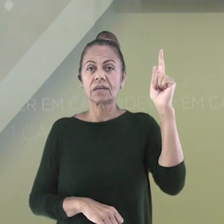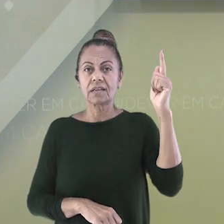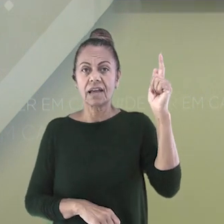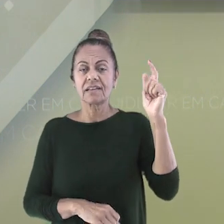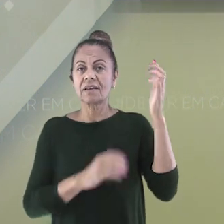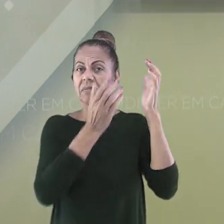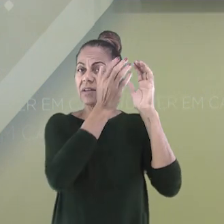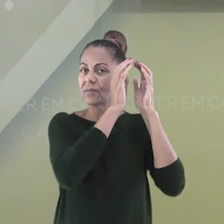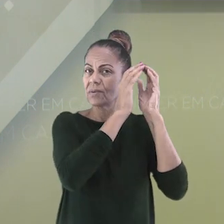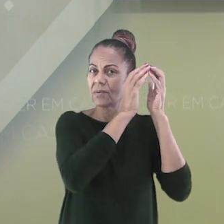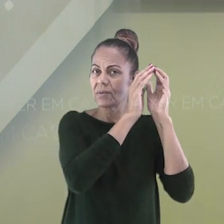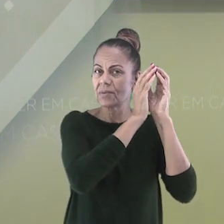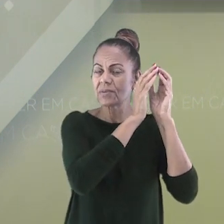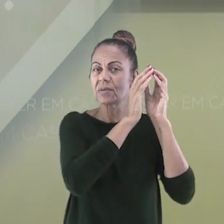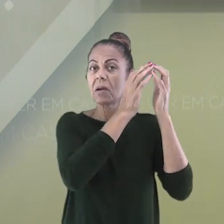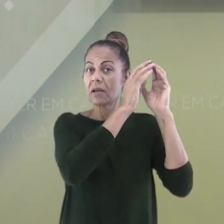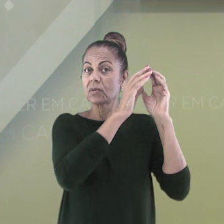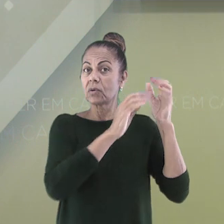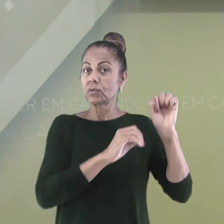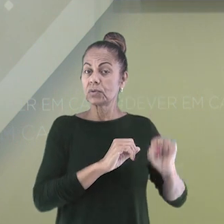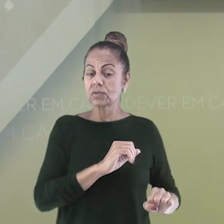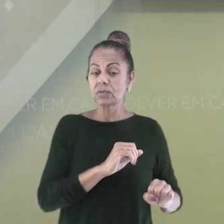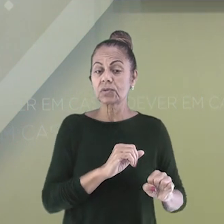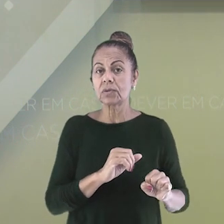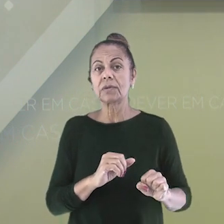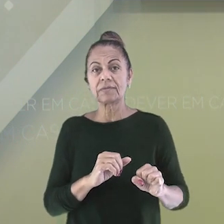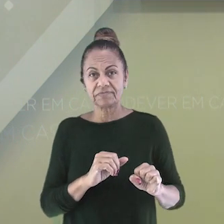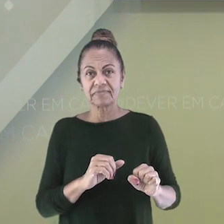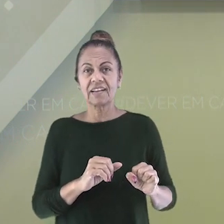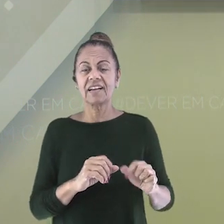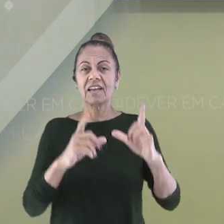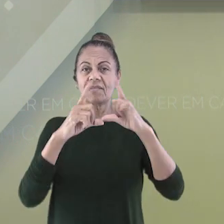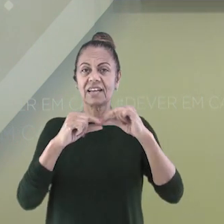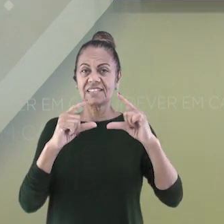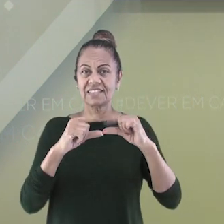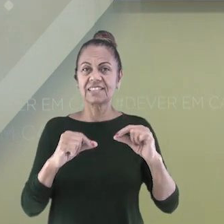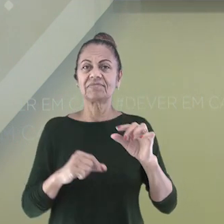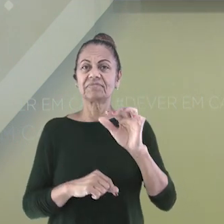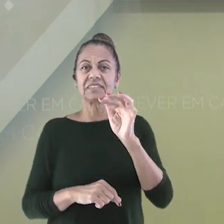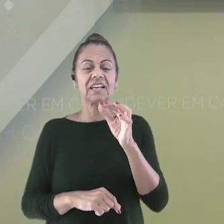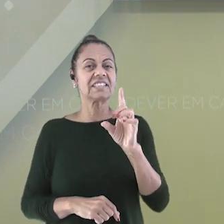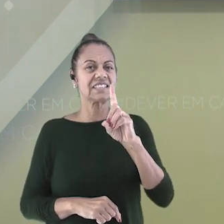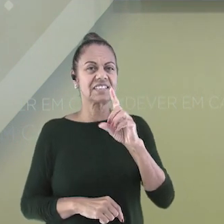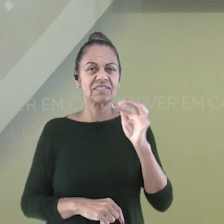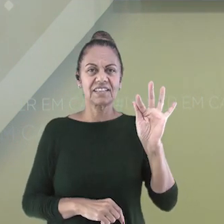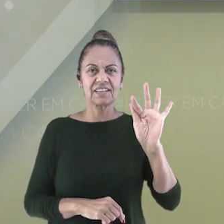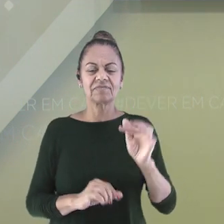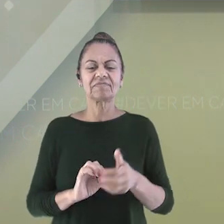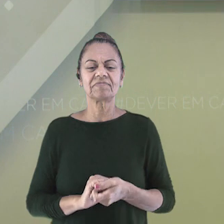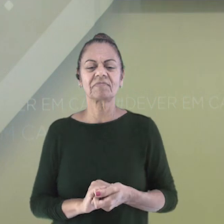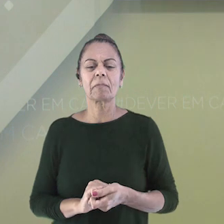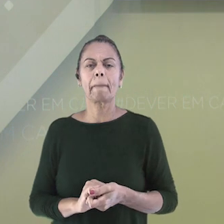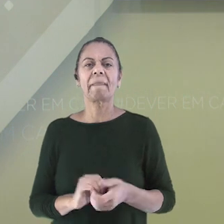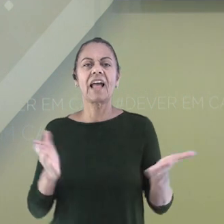Mato Grosso, Mato Grosso do Sul e o Distrito Federal. Veremos agora a região